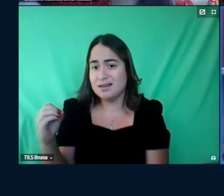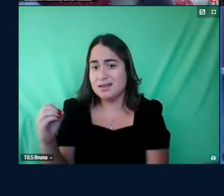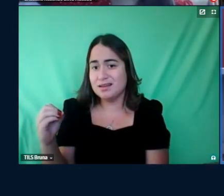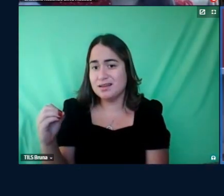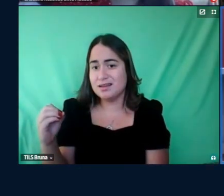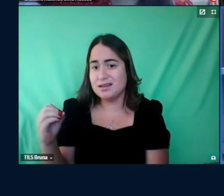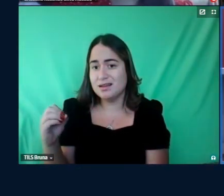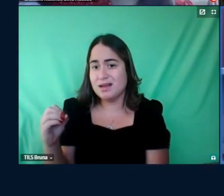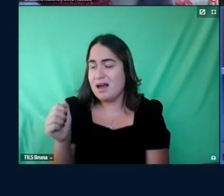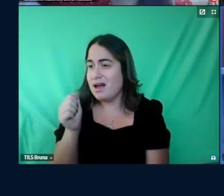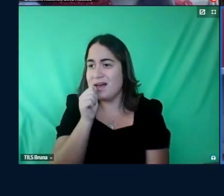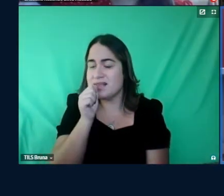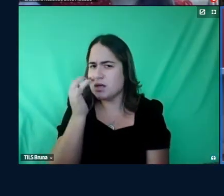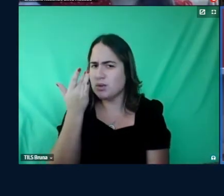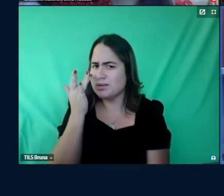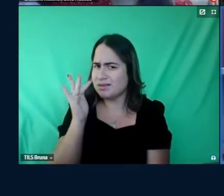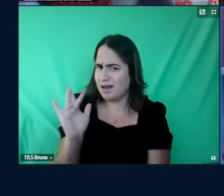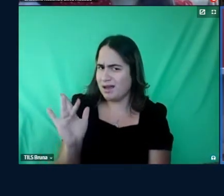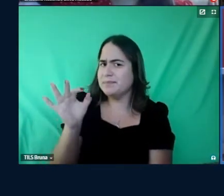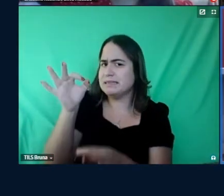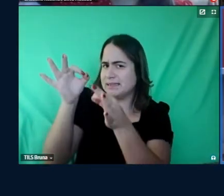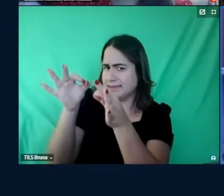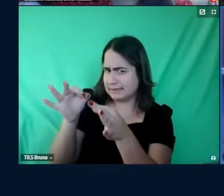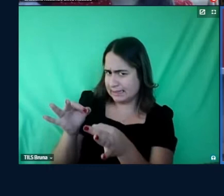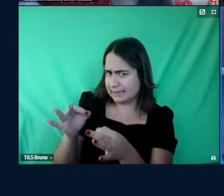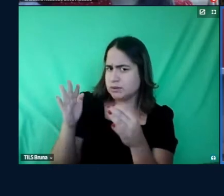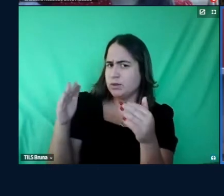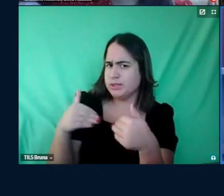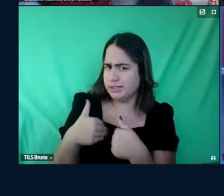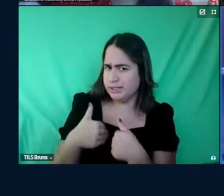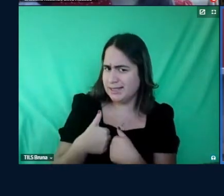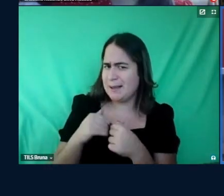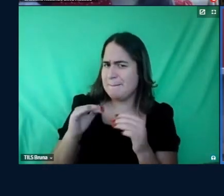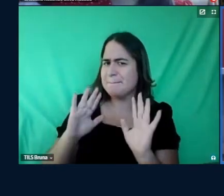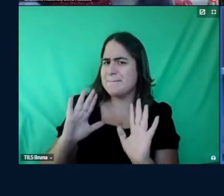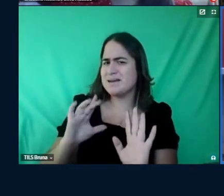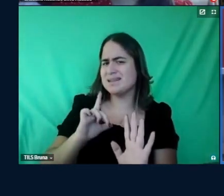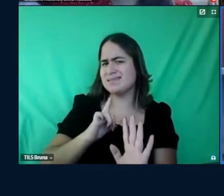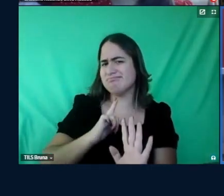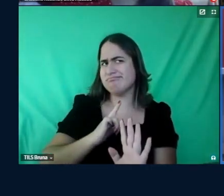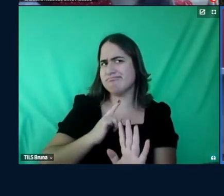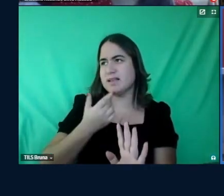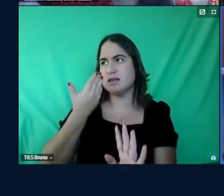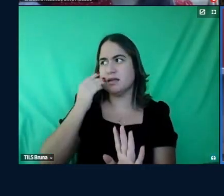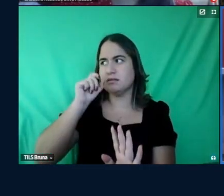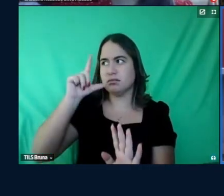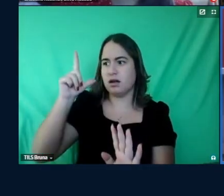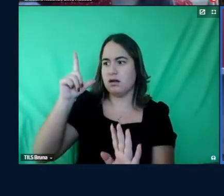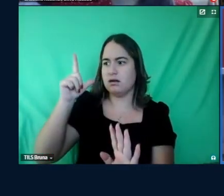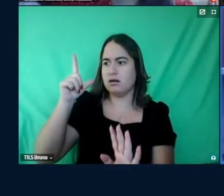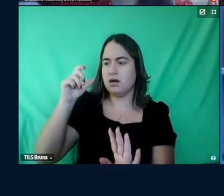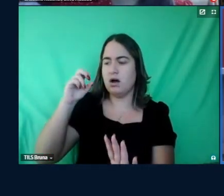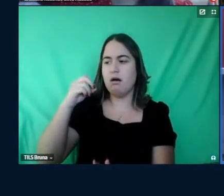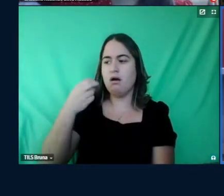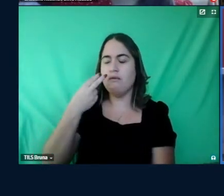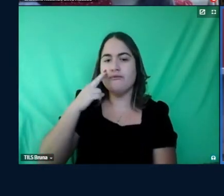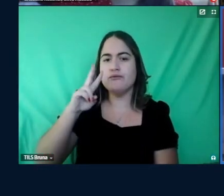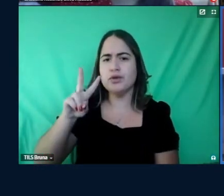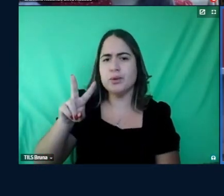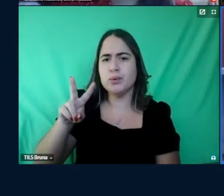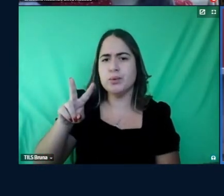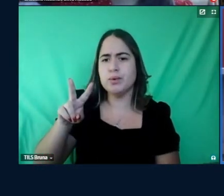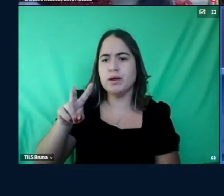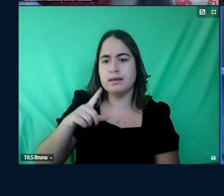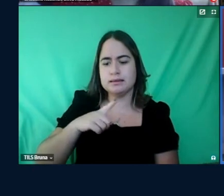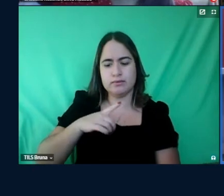não receberam um diagnóstico necessariamente mas tiveram caiu a ficha ouviu né teve